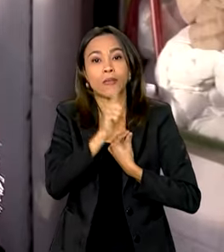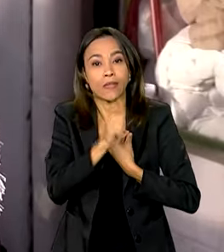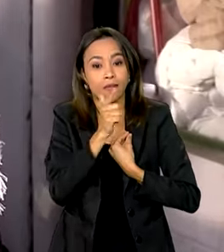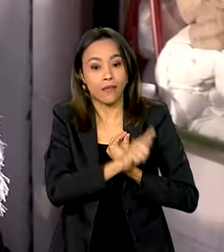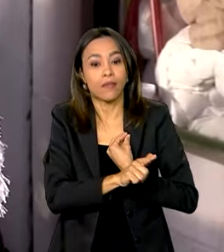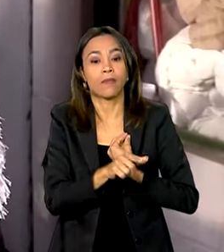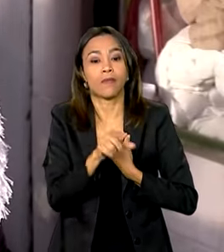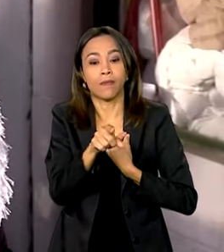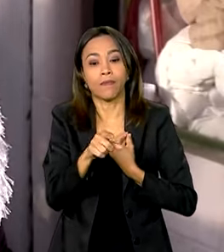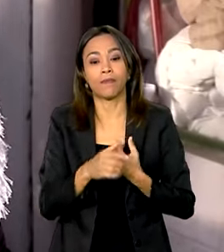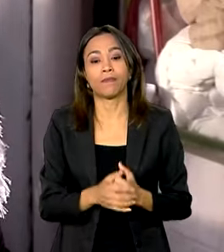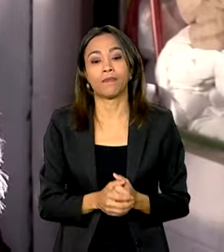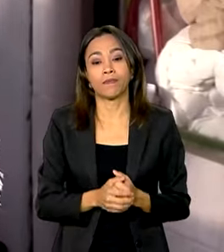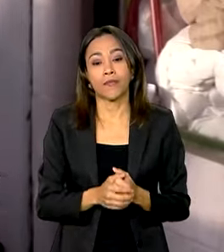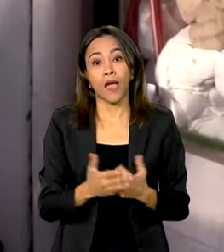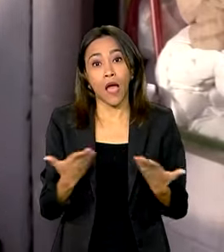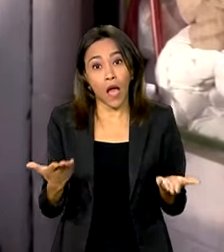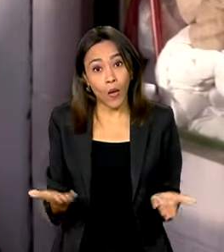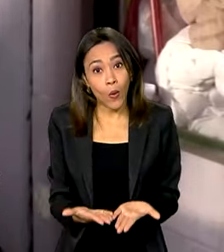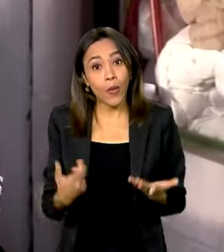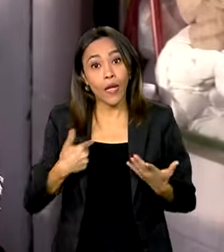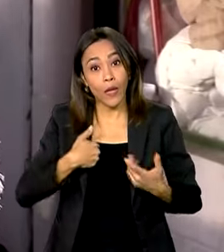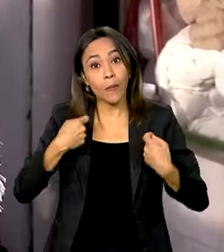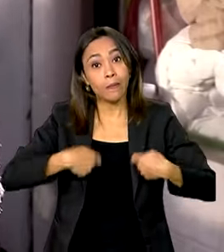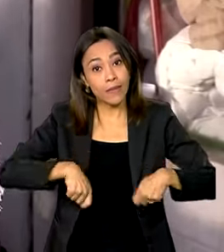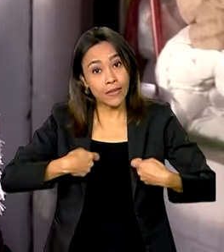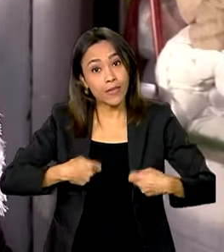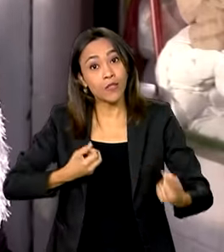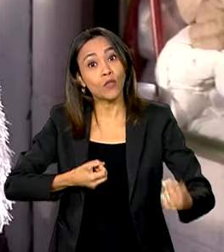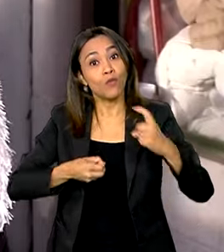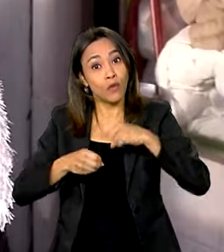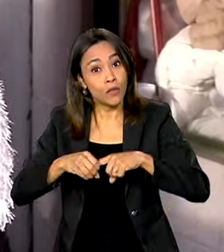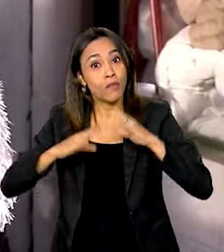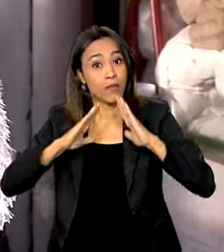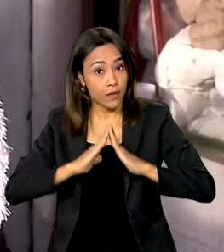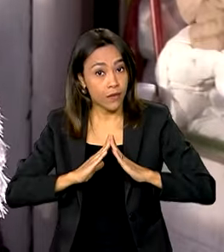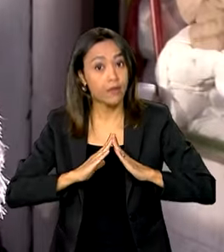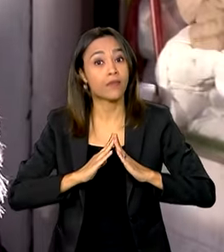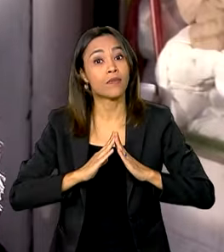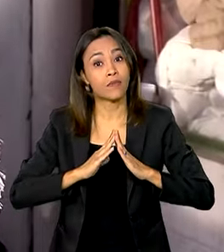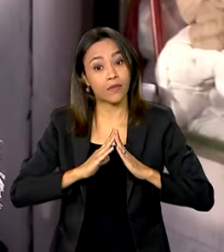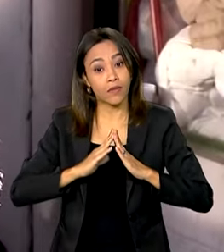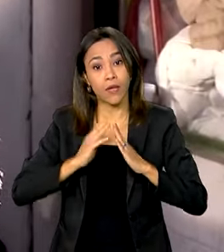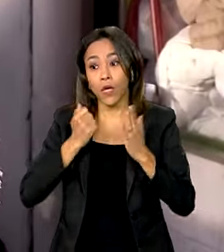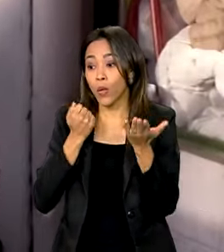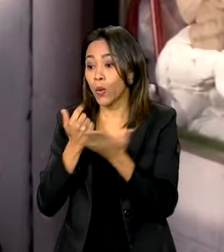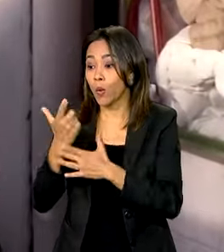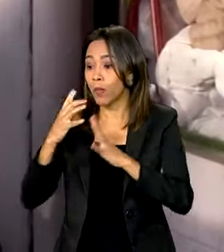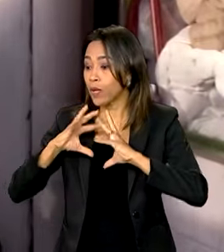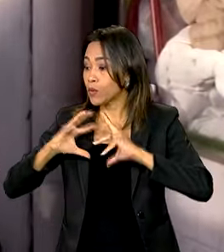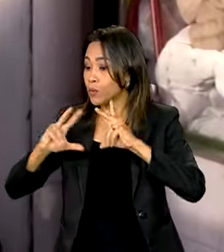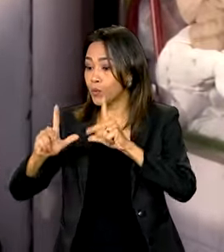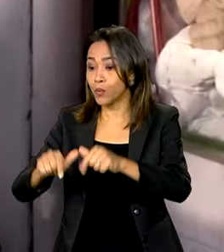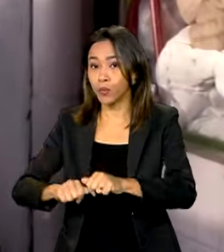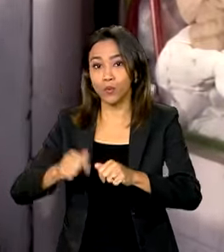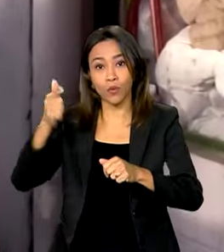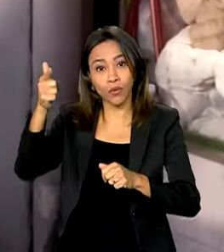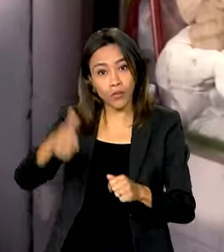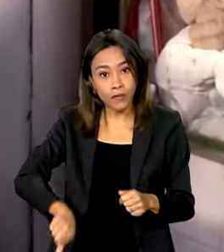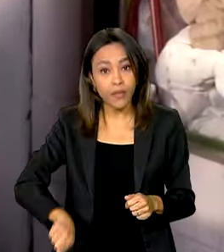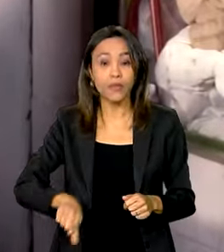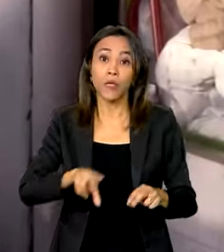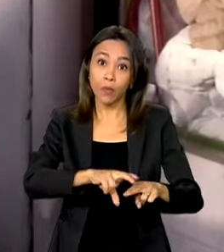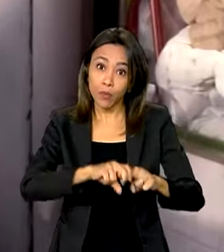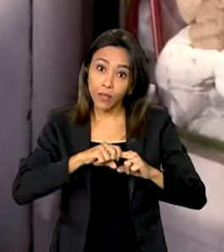aí, nós temos que... Agora eu preciso voltar para casa, né? Comprar tudo de novo. Para isso, o seguro